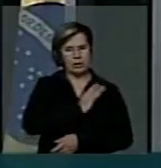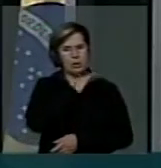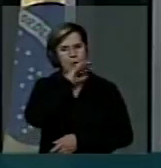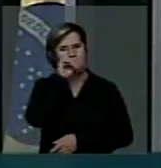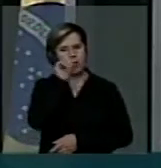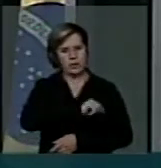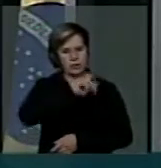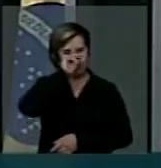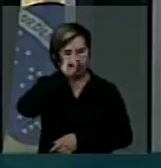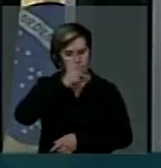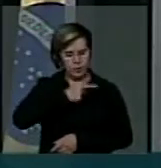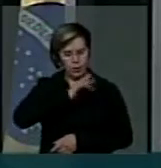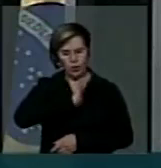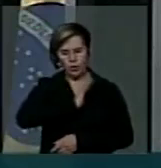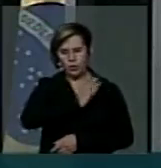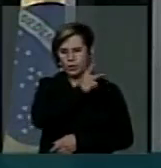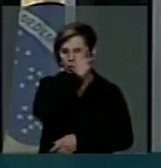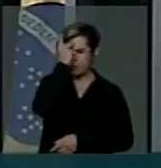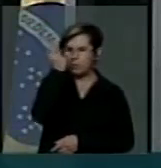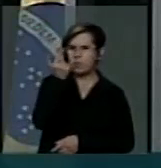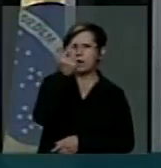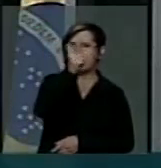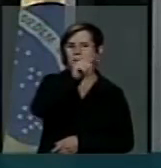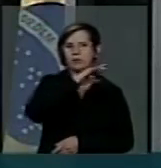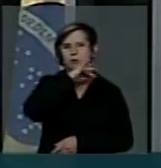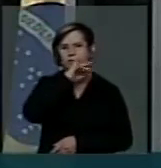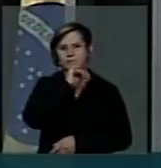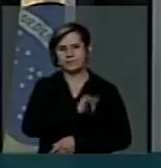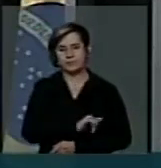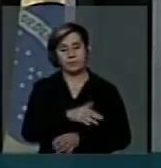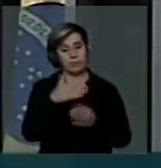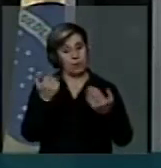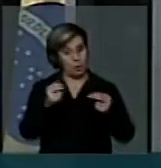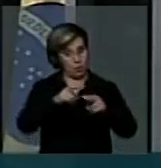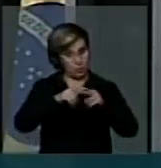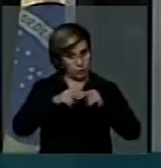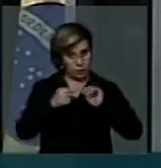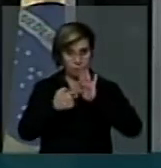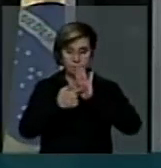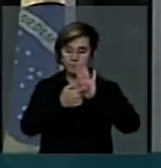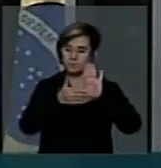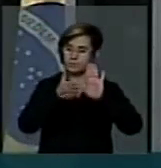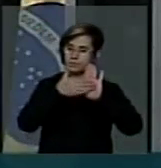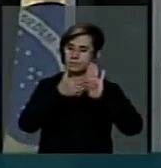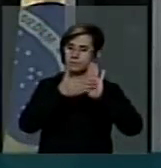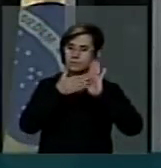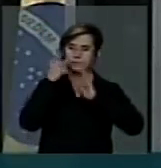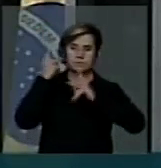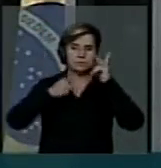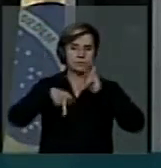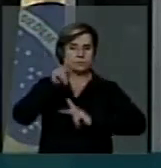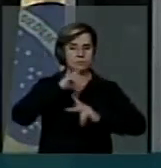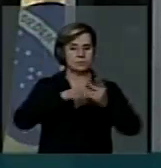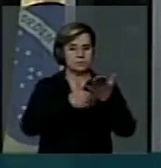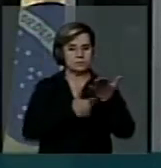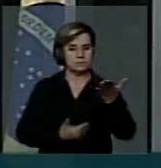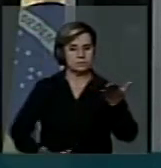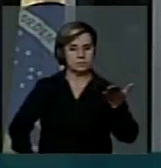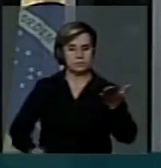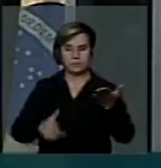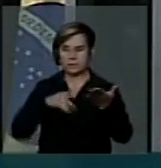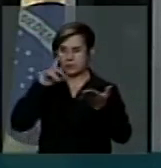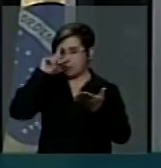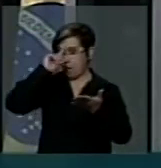e para os outros. Foi com base nessa ideia que foi apresentada a proposta de política pública que prevê a